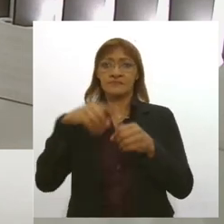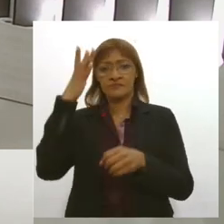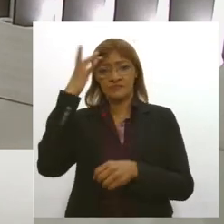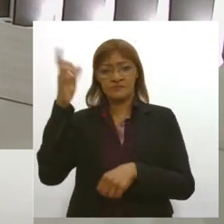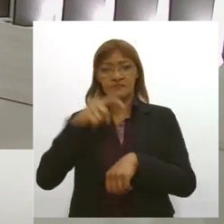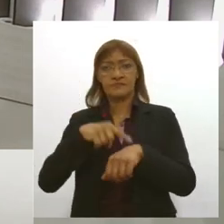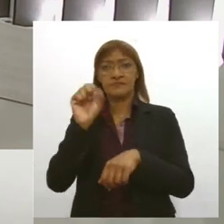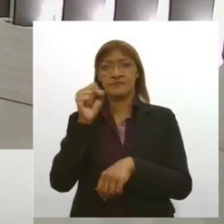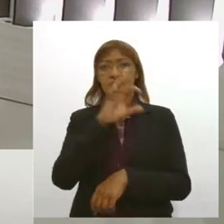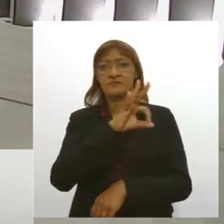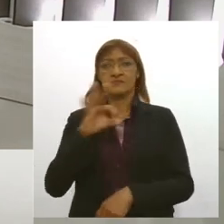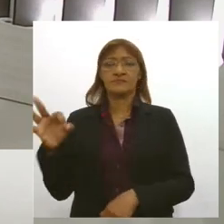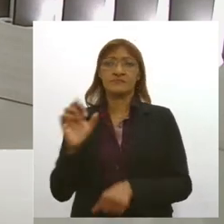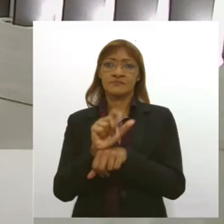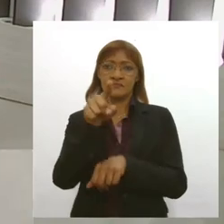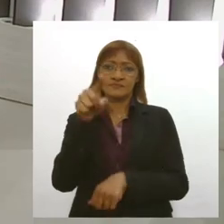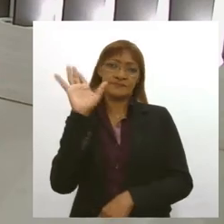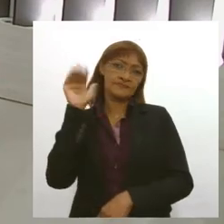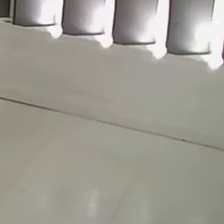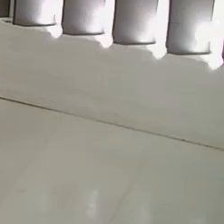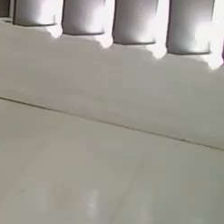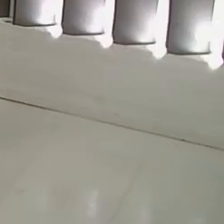às 8 horas eu espero você